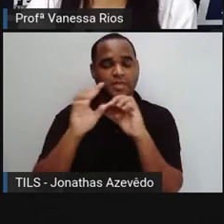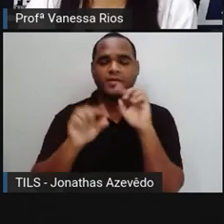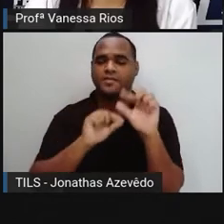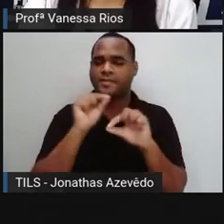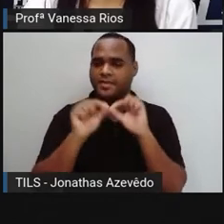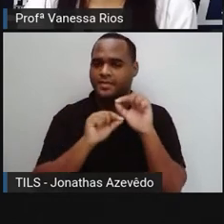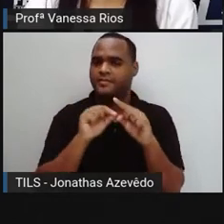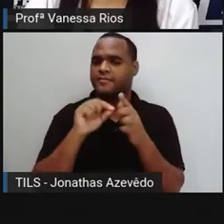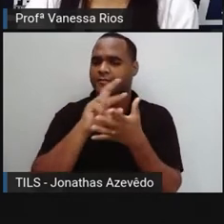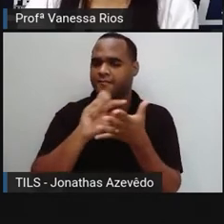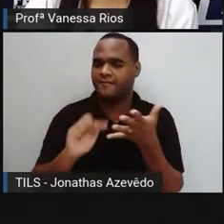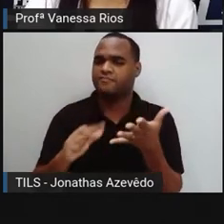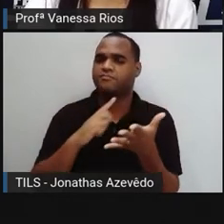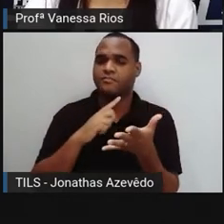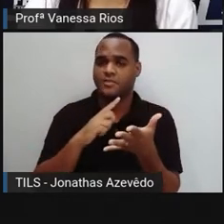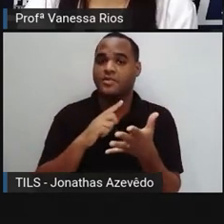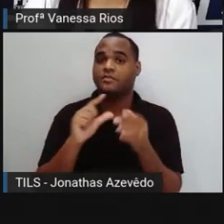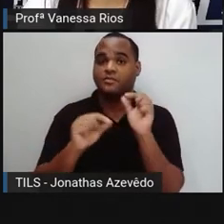sendo aí,